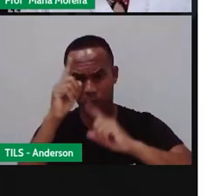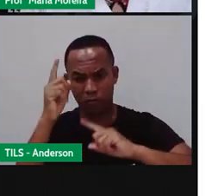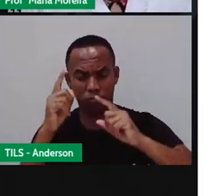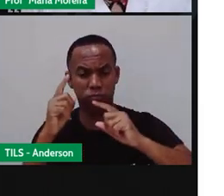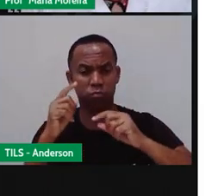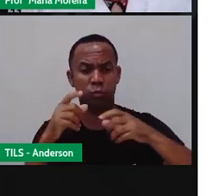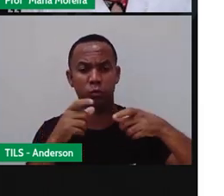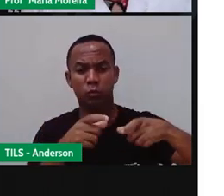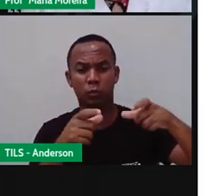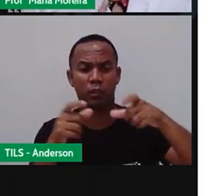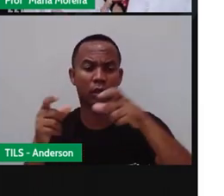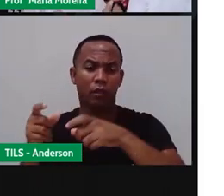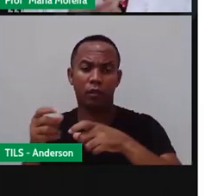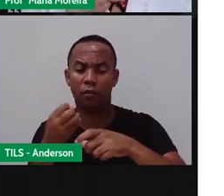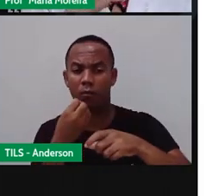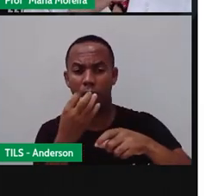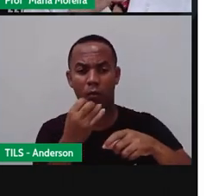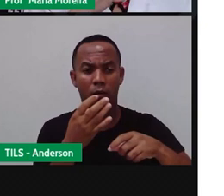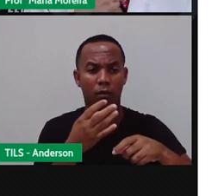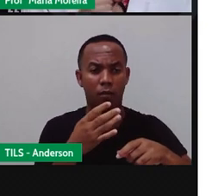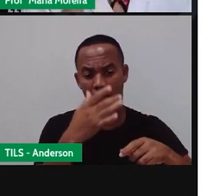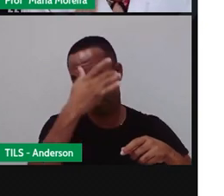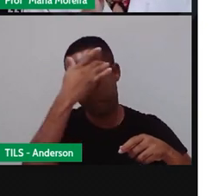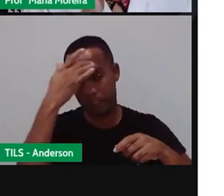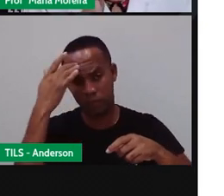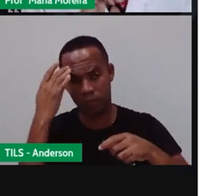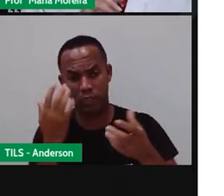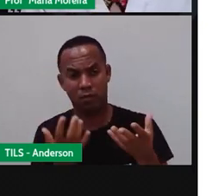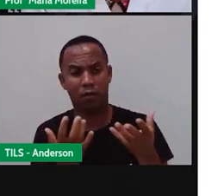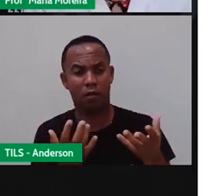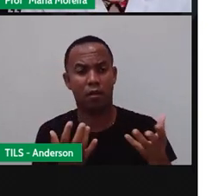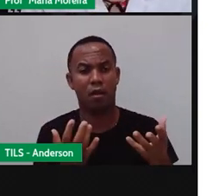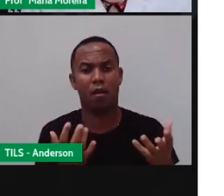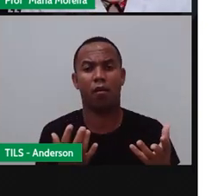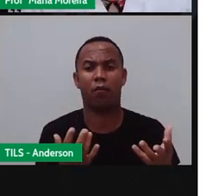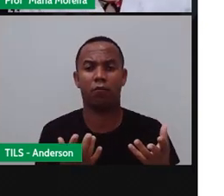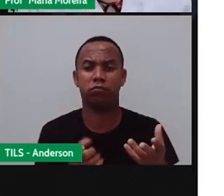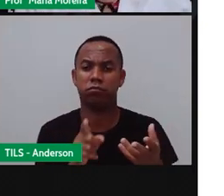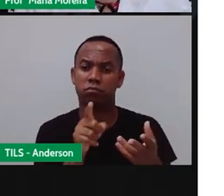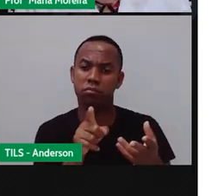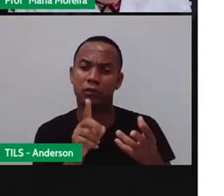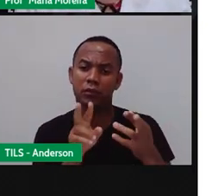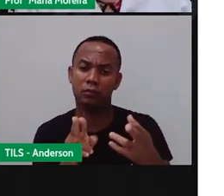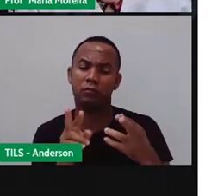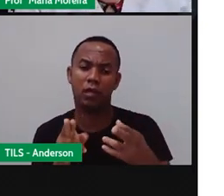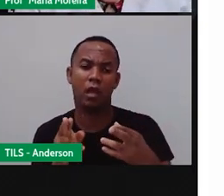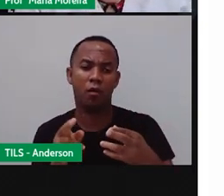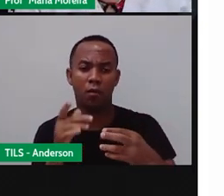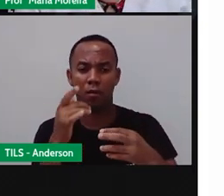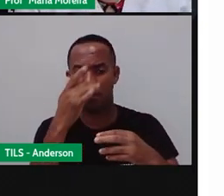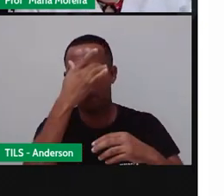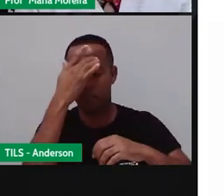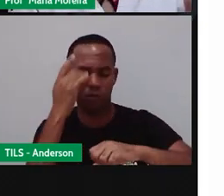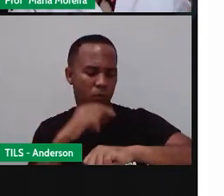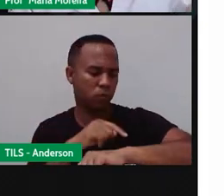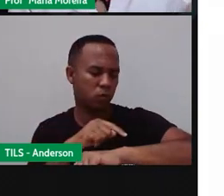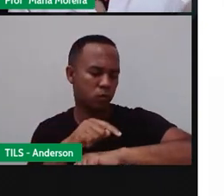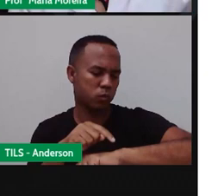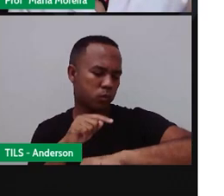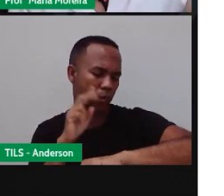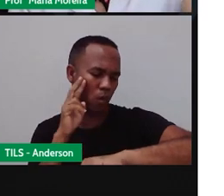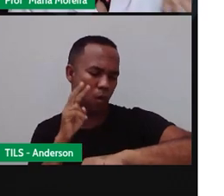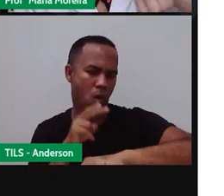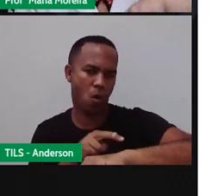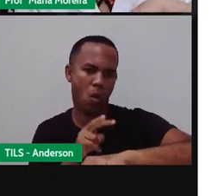vem esse relógio de bolsa, então as pessoas começam a pensar, poxa, que bacana. Imagine só, todo mundo com um relógio que